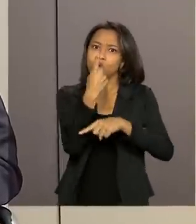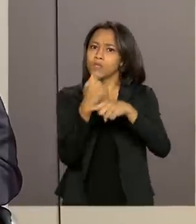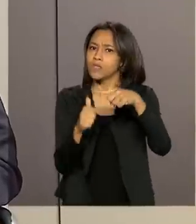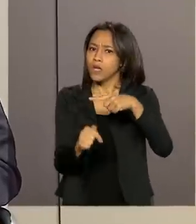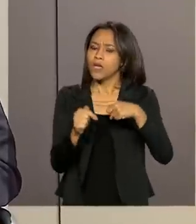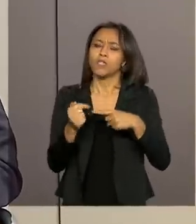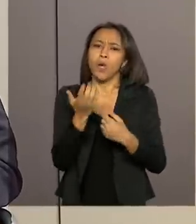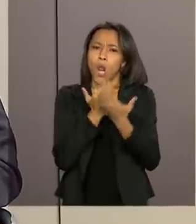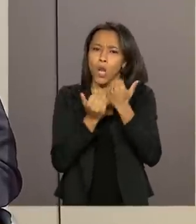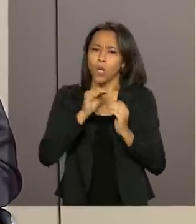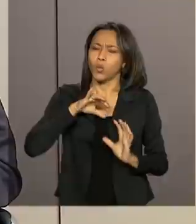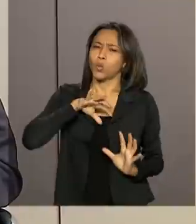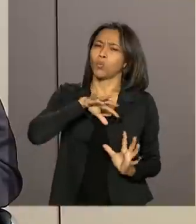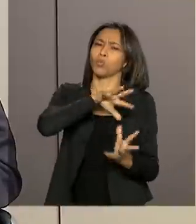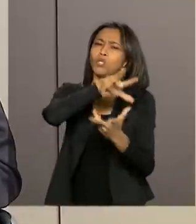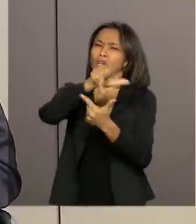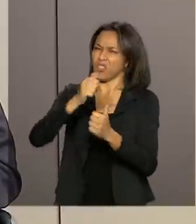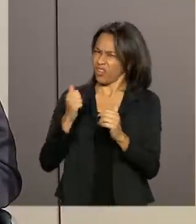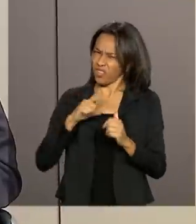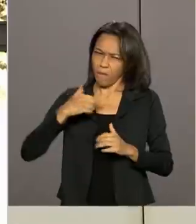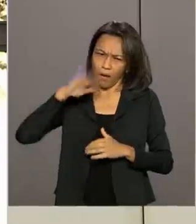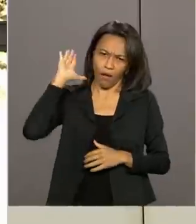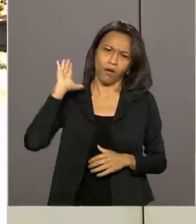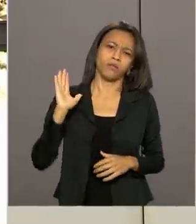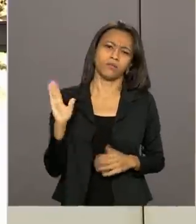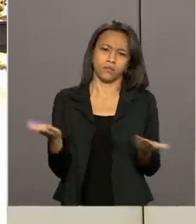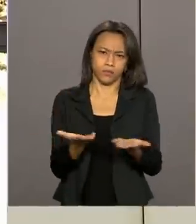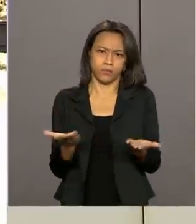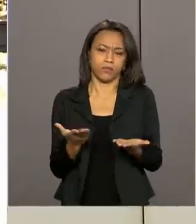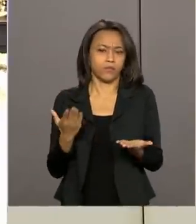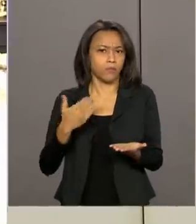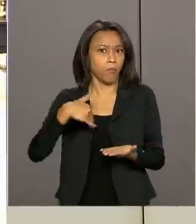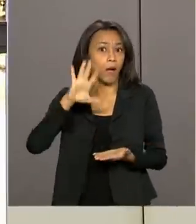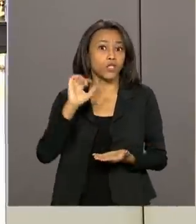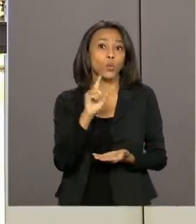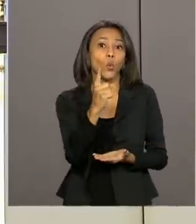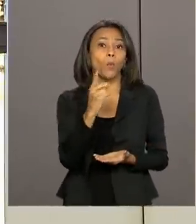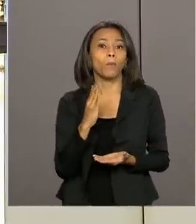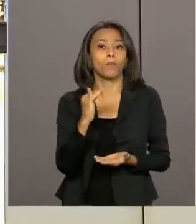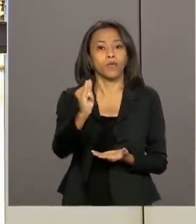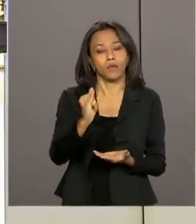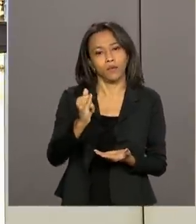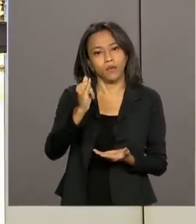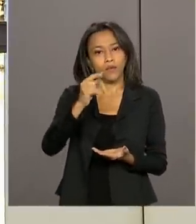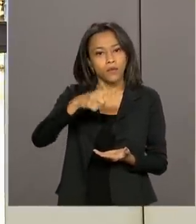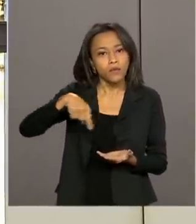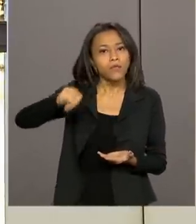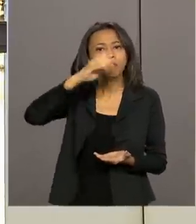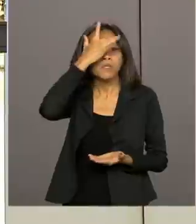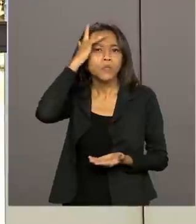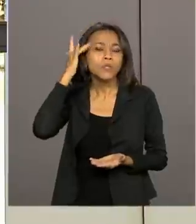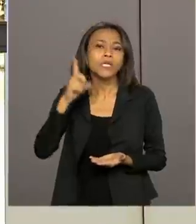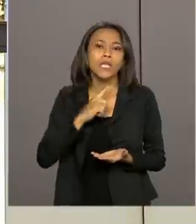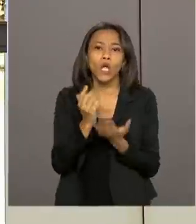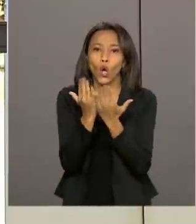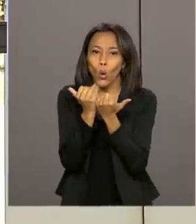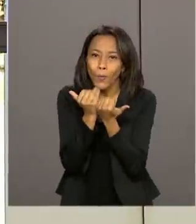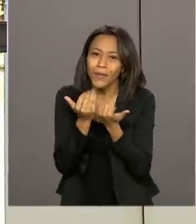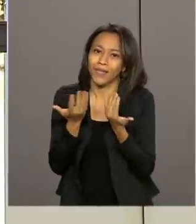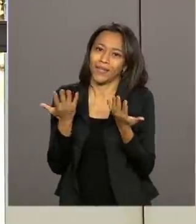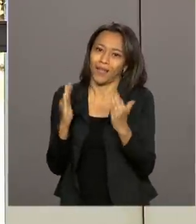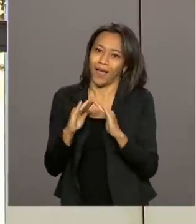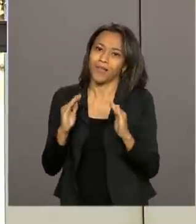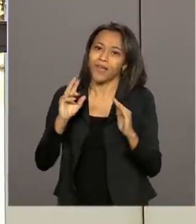população mundial, até mais de um sétimo da população mundial hoje. Então, são mais de um bilhão de pessoas que têm comida na mesa,